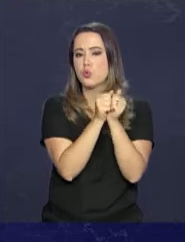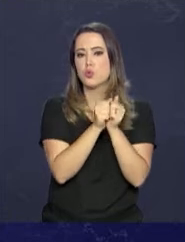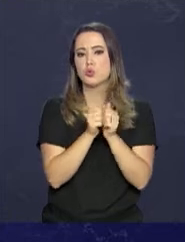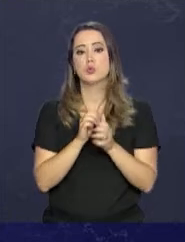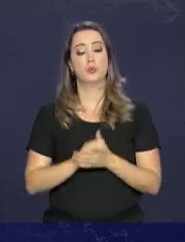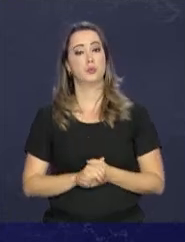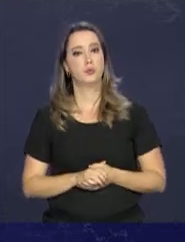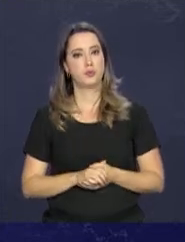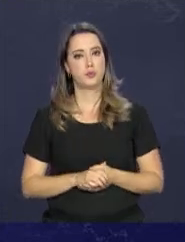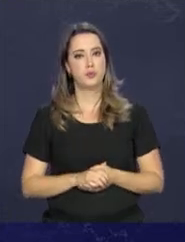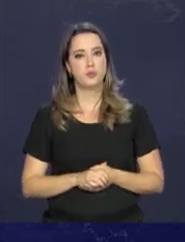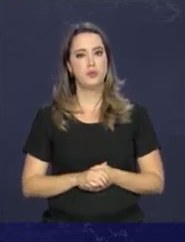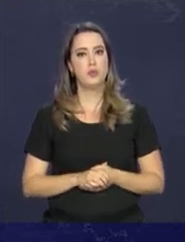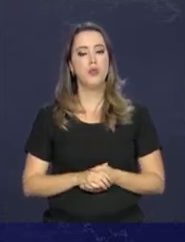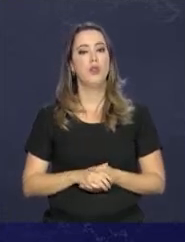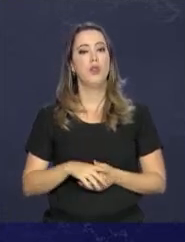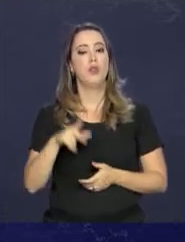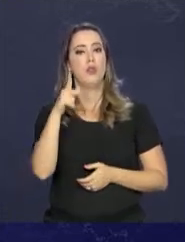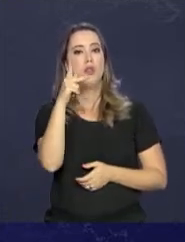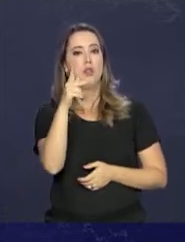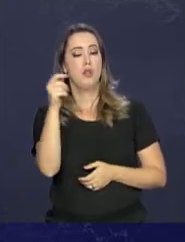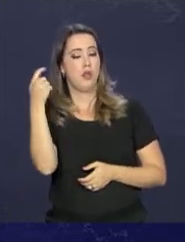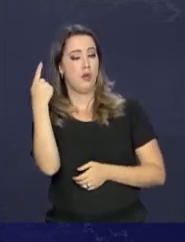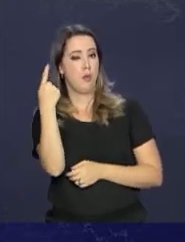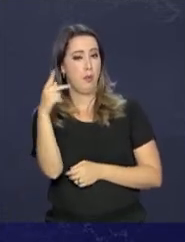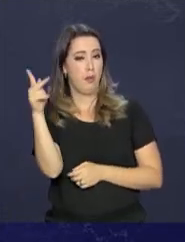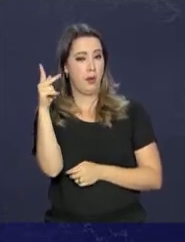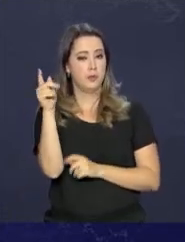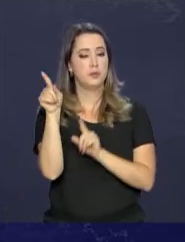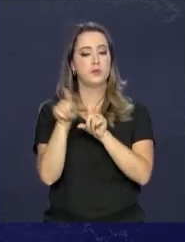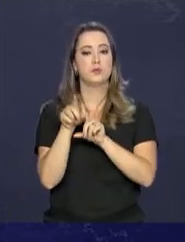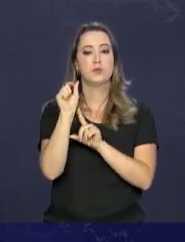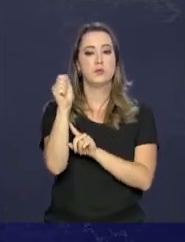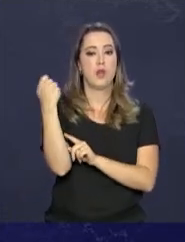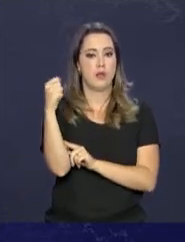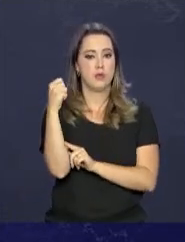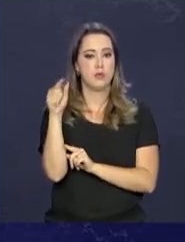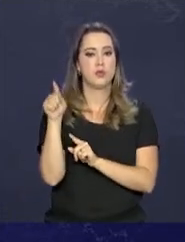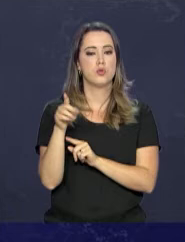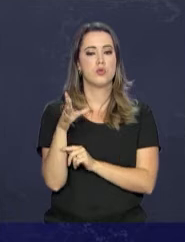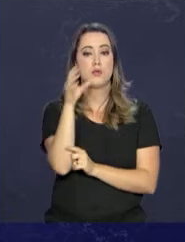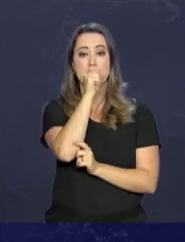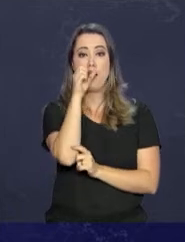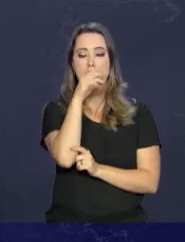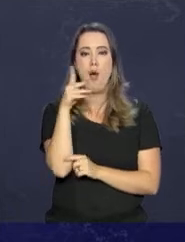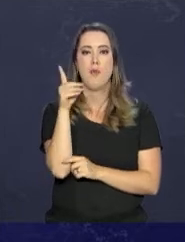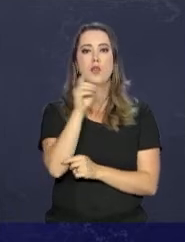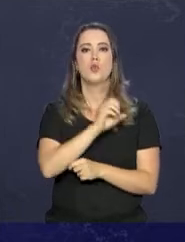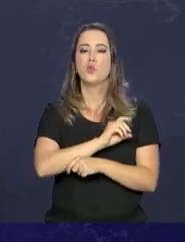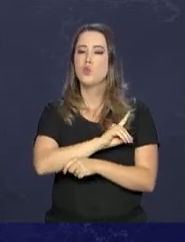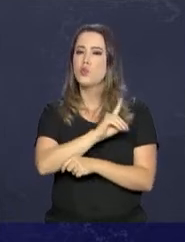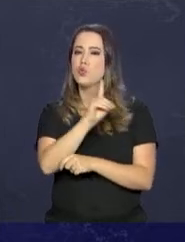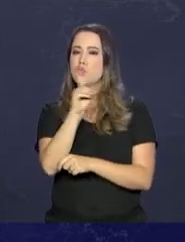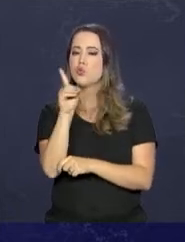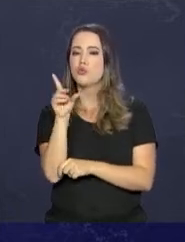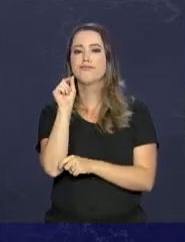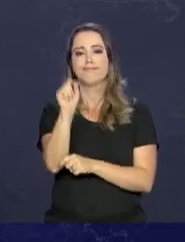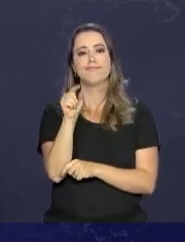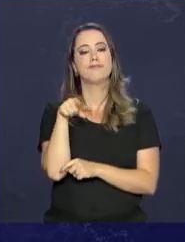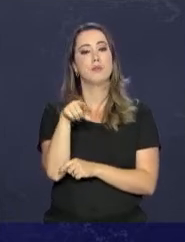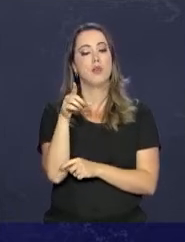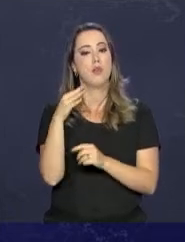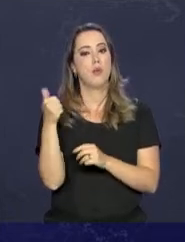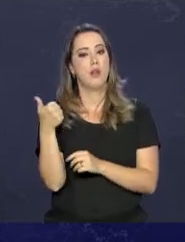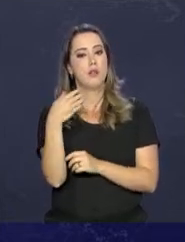20 graus. Em Porto Alegre, no Rio Grande do Sul, o sábado vai ter sol predominando, com mínima de 14 graus e